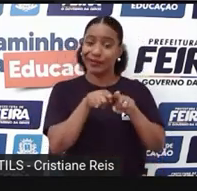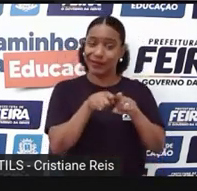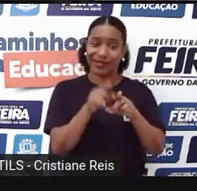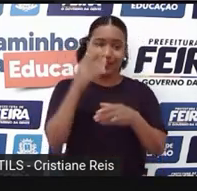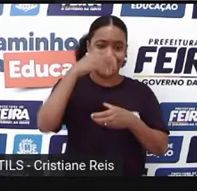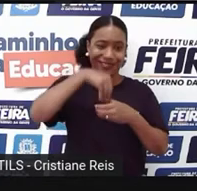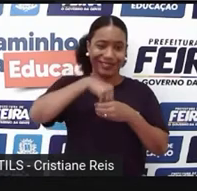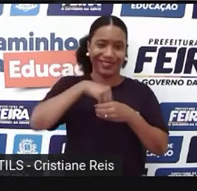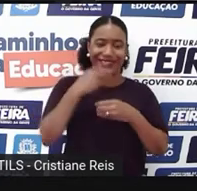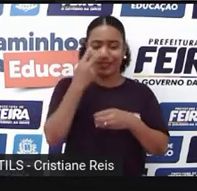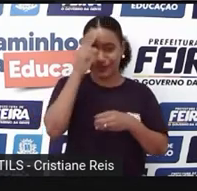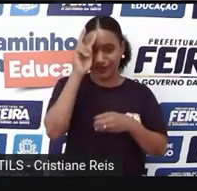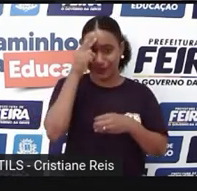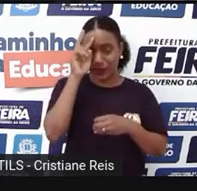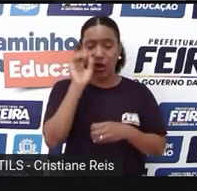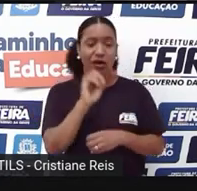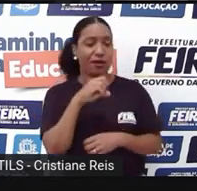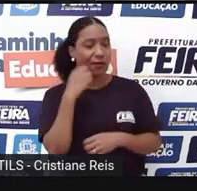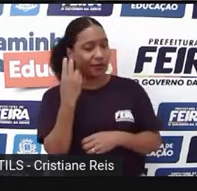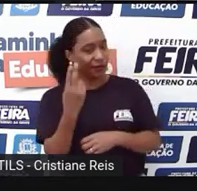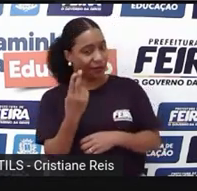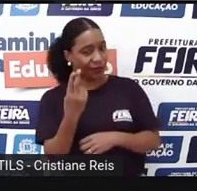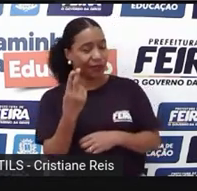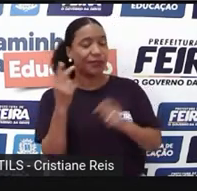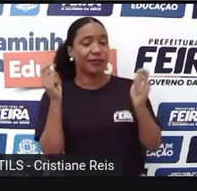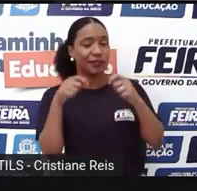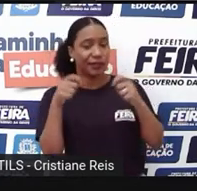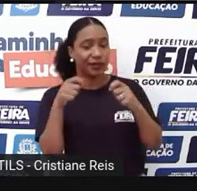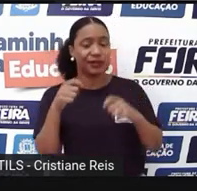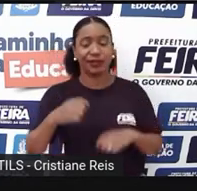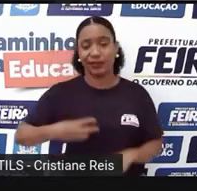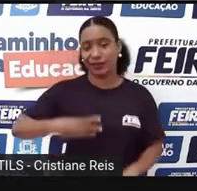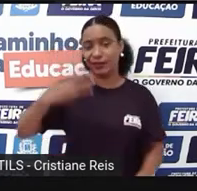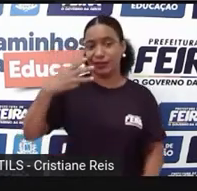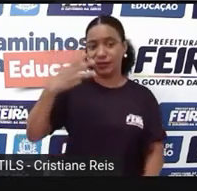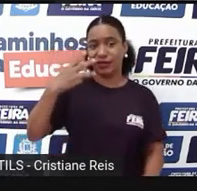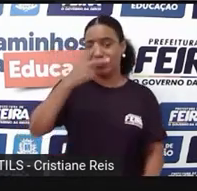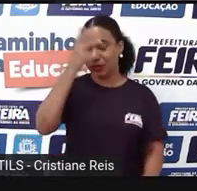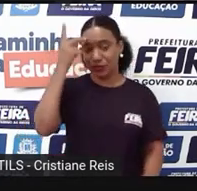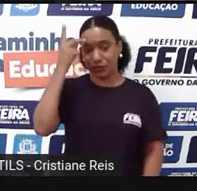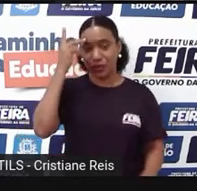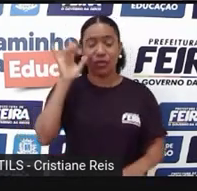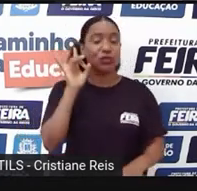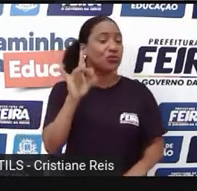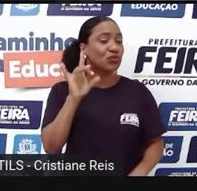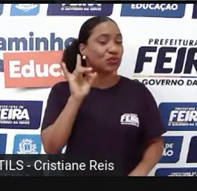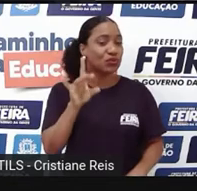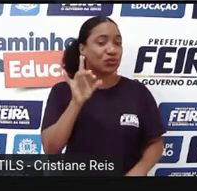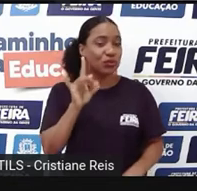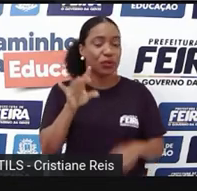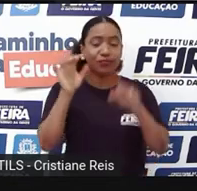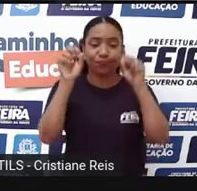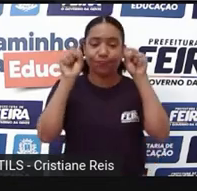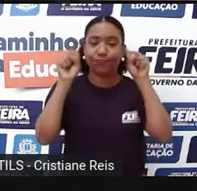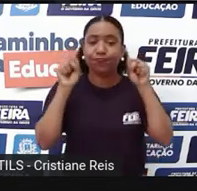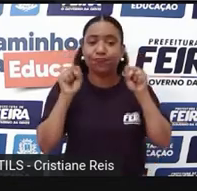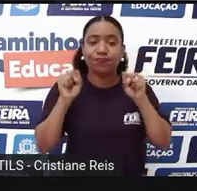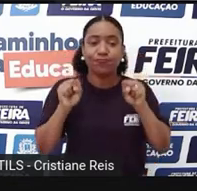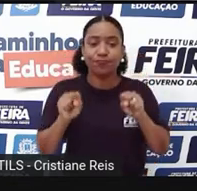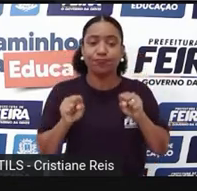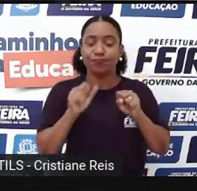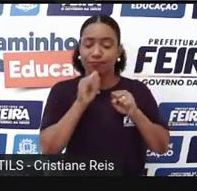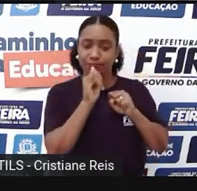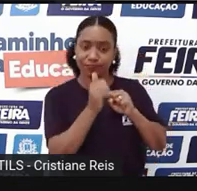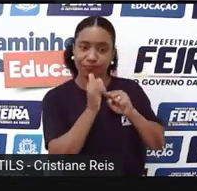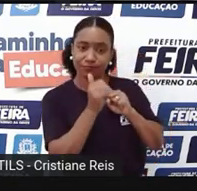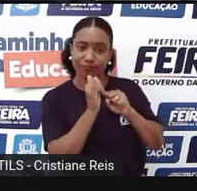história. Ou, ele pode aparecer na terceira pessoa, que é aquele narrador que conta uma história